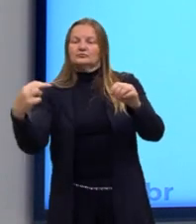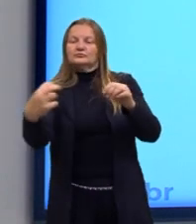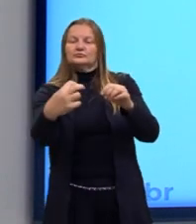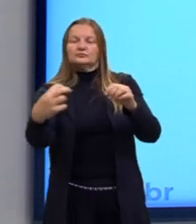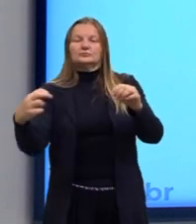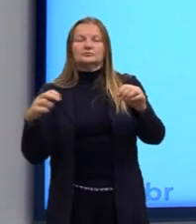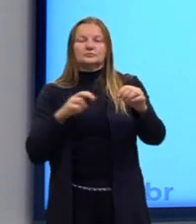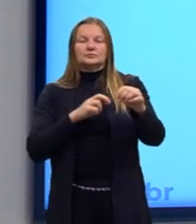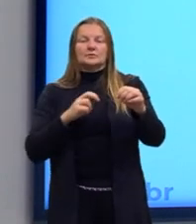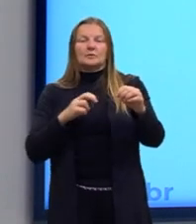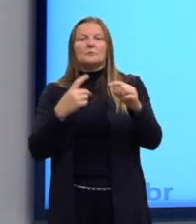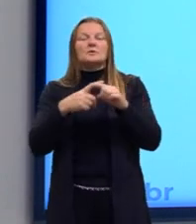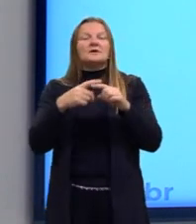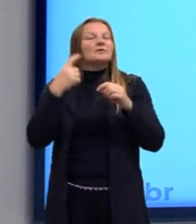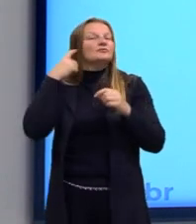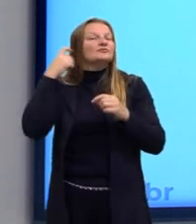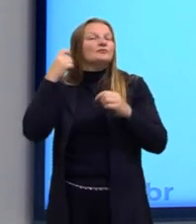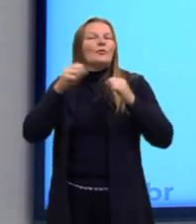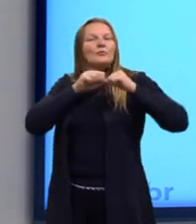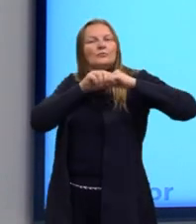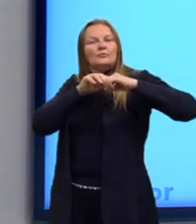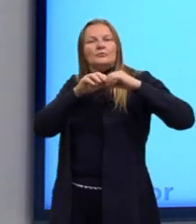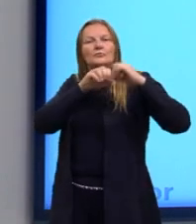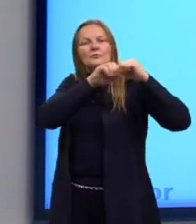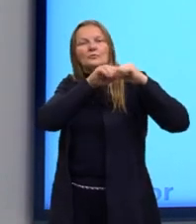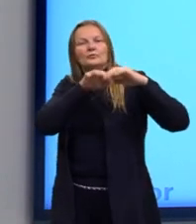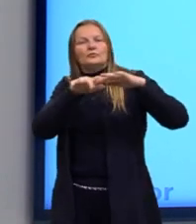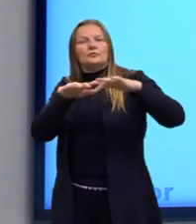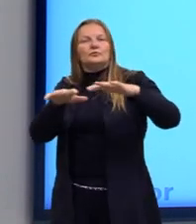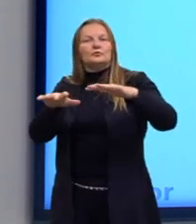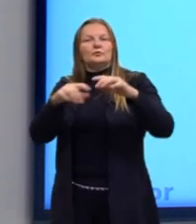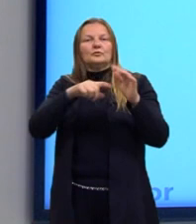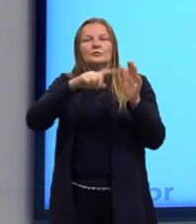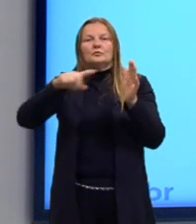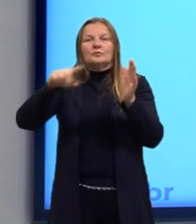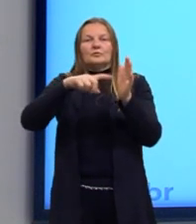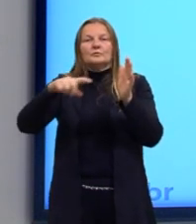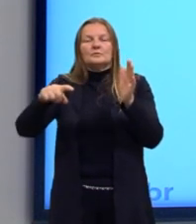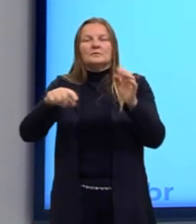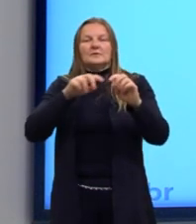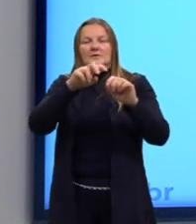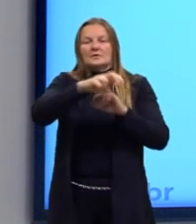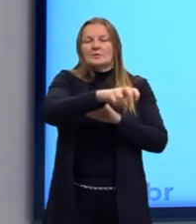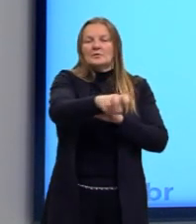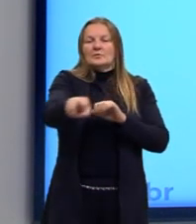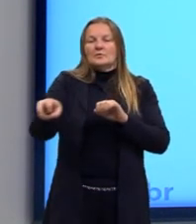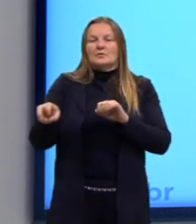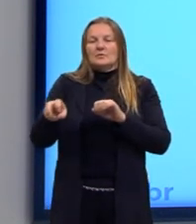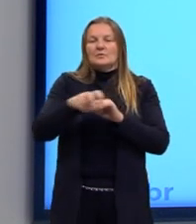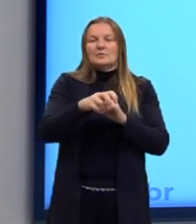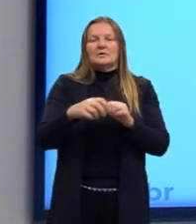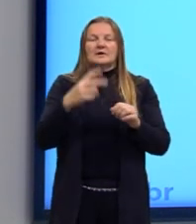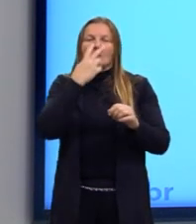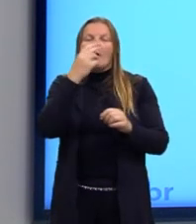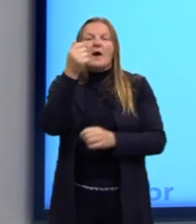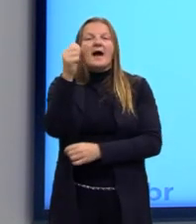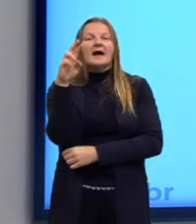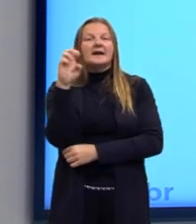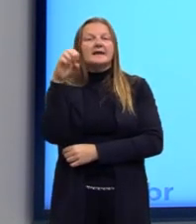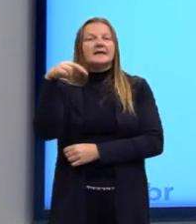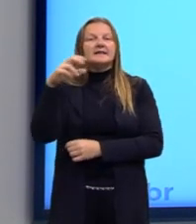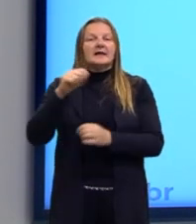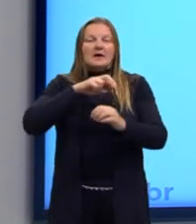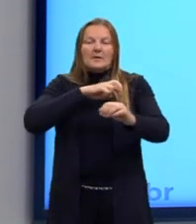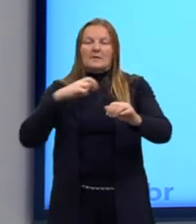propagação do som. Pode ver que os teatros são sempre de forma semicircular, tipo uma forma de uma arena para